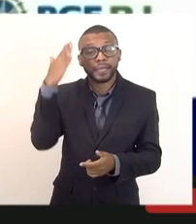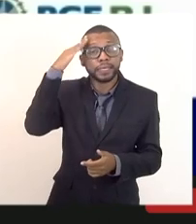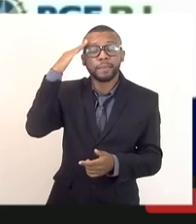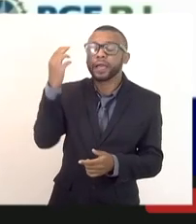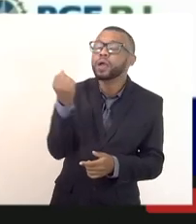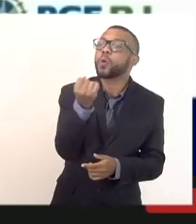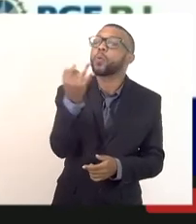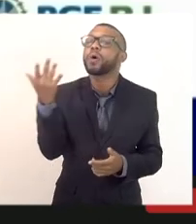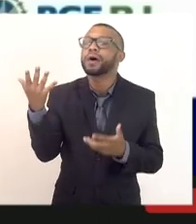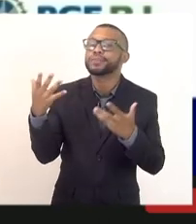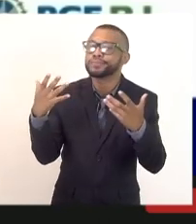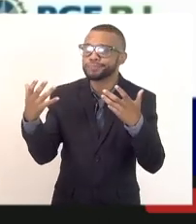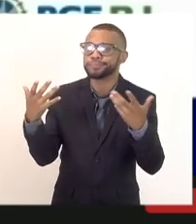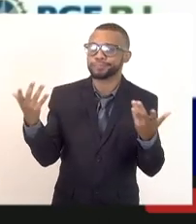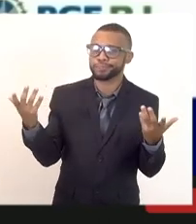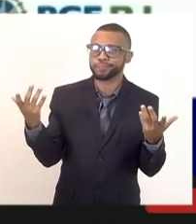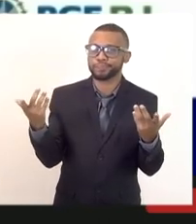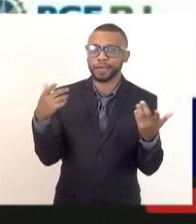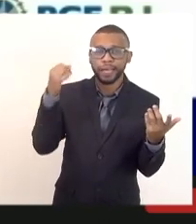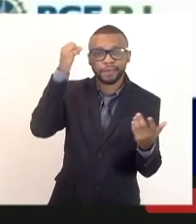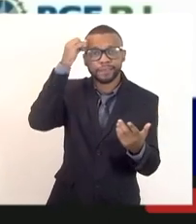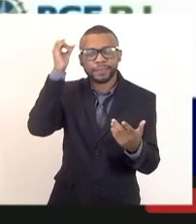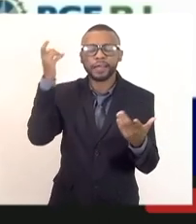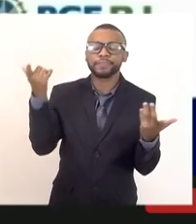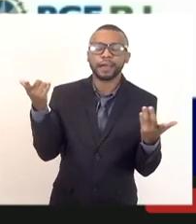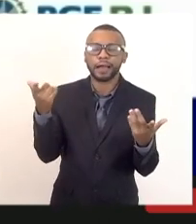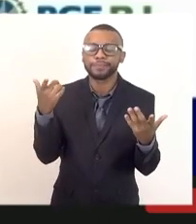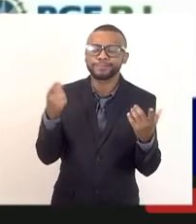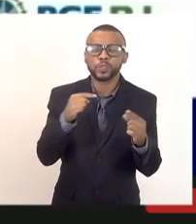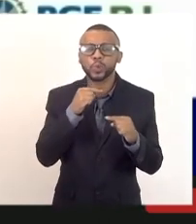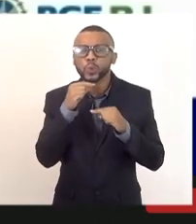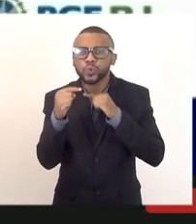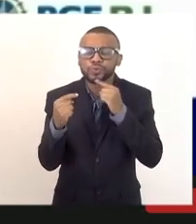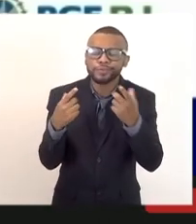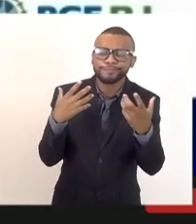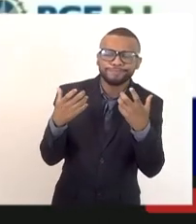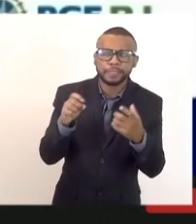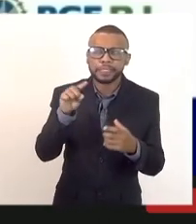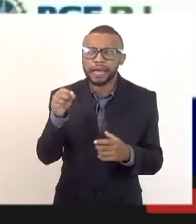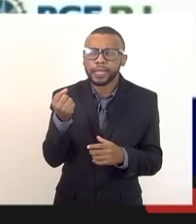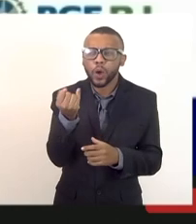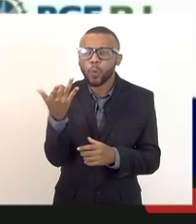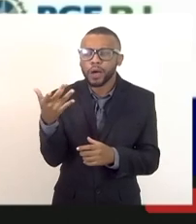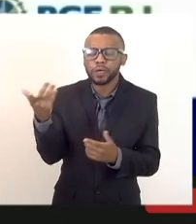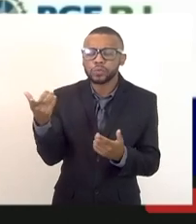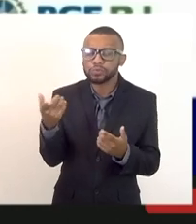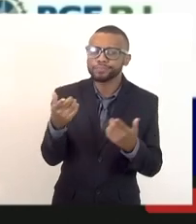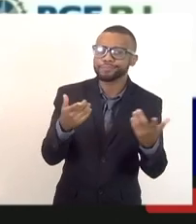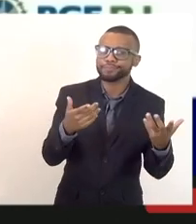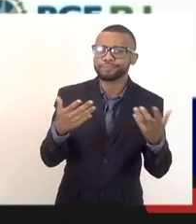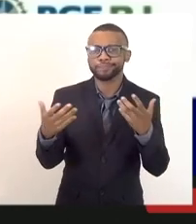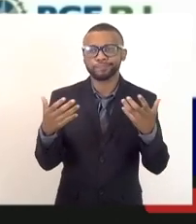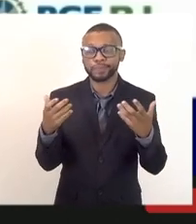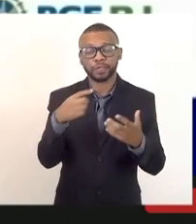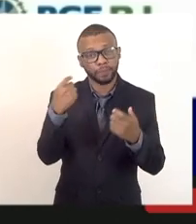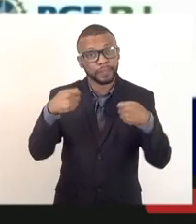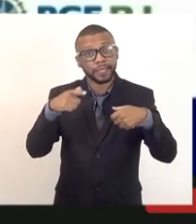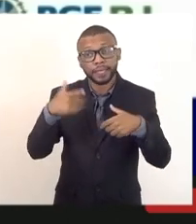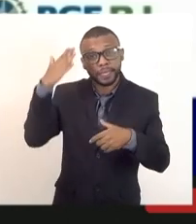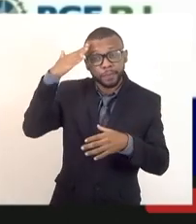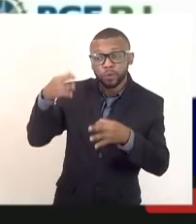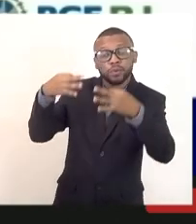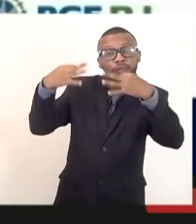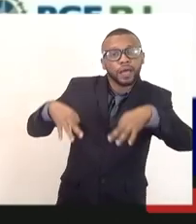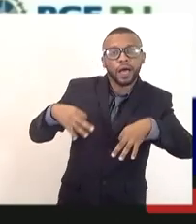elucubrando sobre o número, será que são X, será que são Y, será que são Z, não, vamos trabalhar com o número certo, e daí a Procuradoria faz o seu